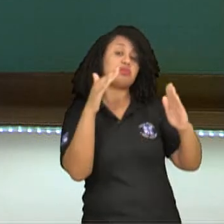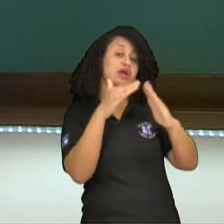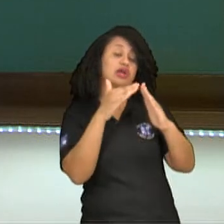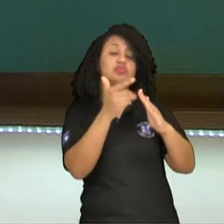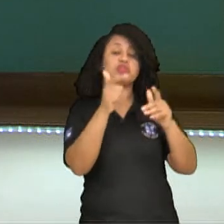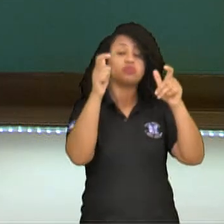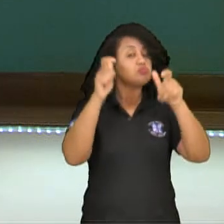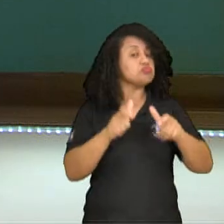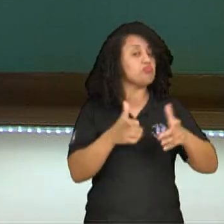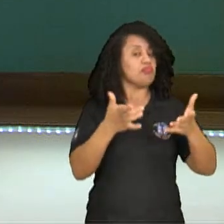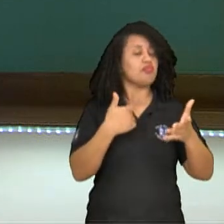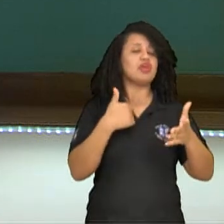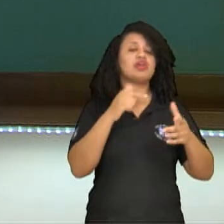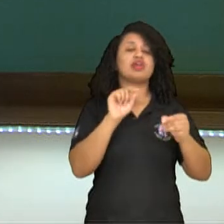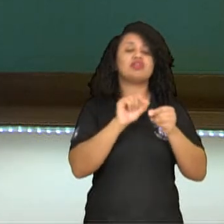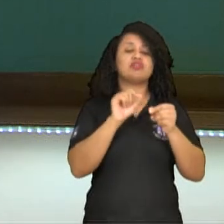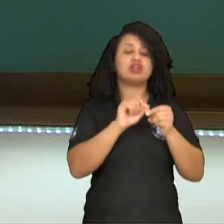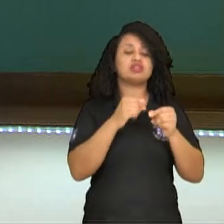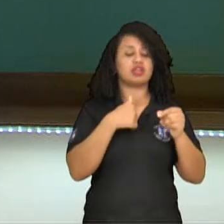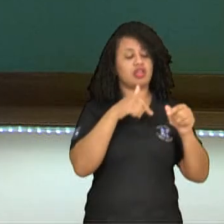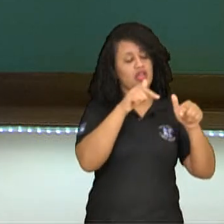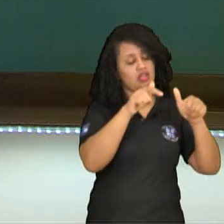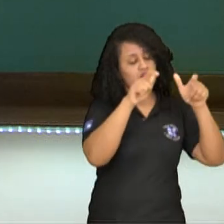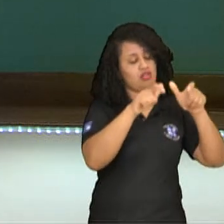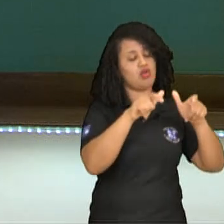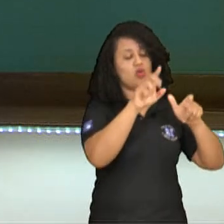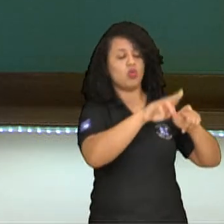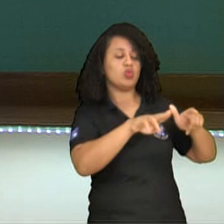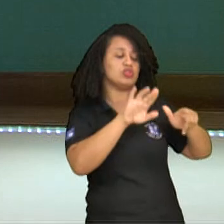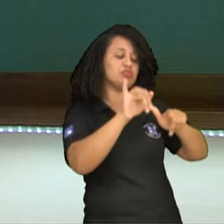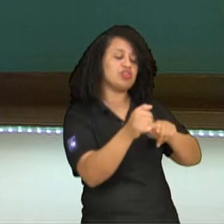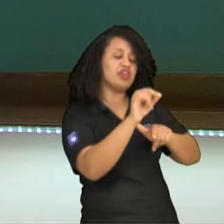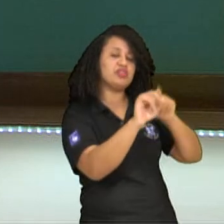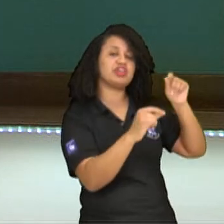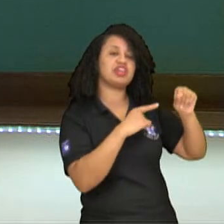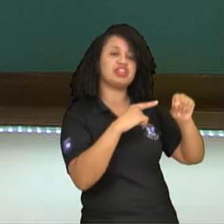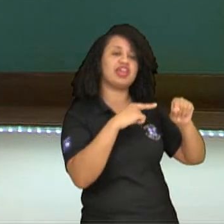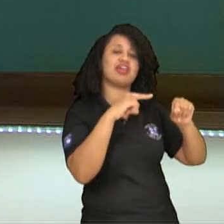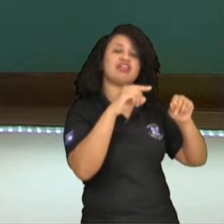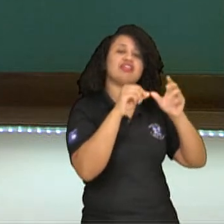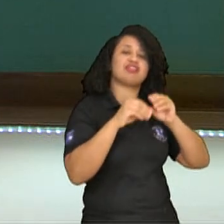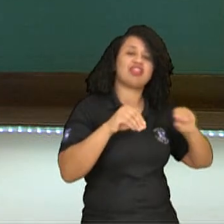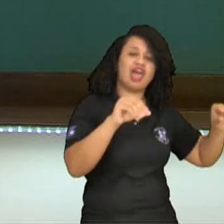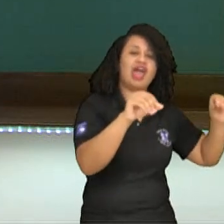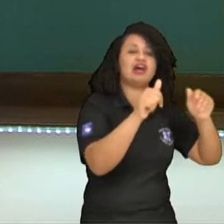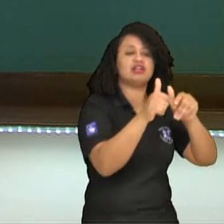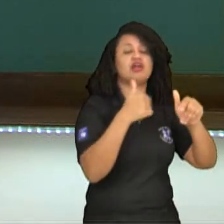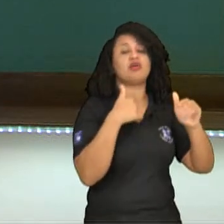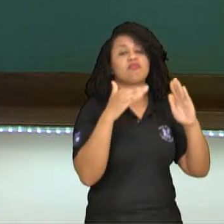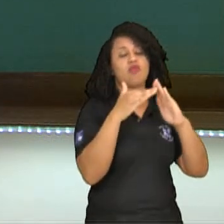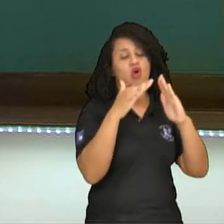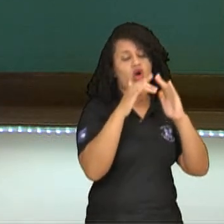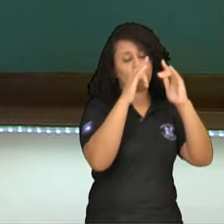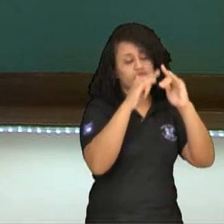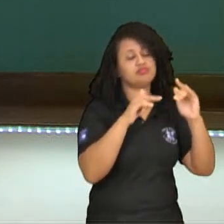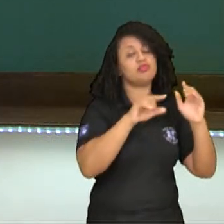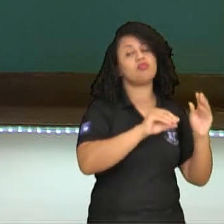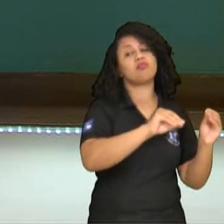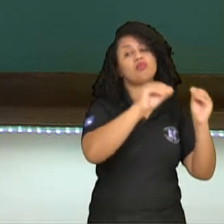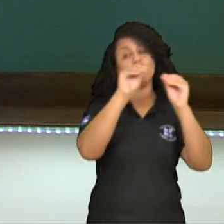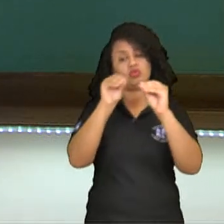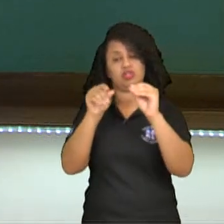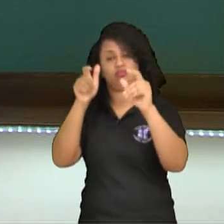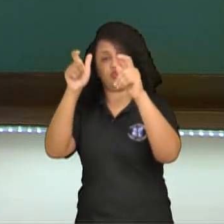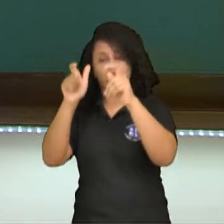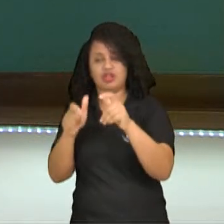lugar fixo para morar. O acaba? Mora aqui um tempo, utiliza de todos os recursos minerais que tem aqui. Esgotou, muda para